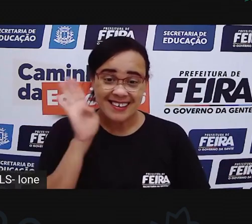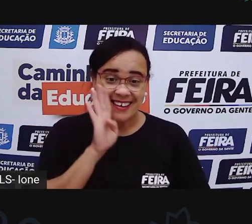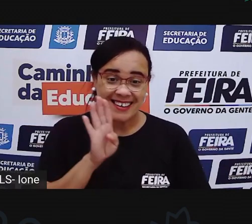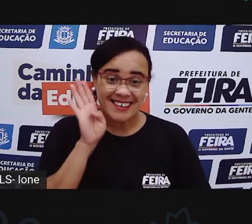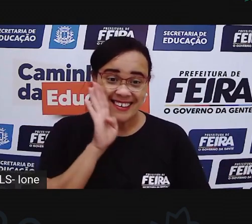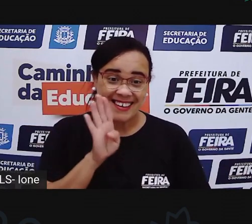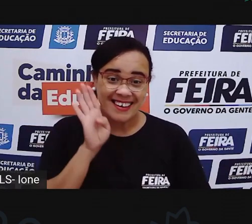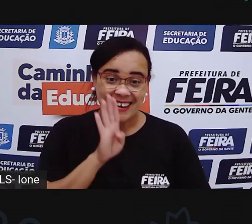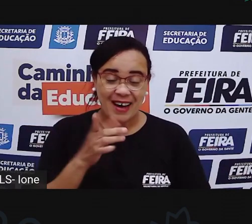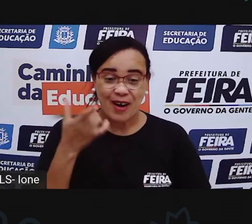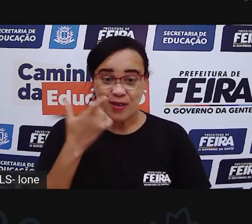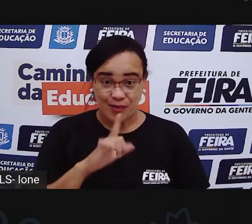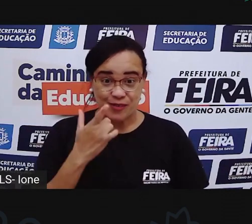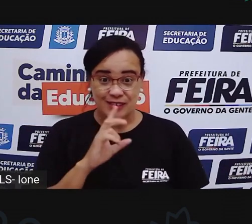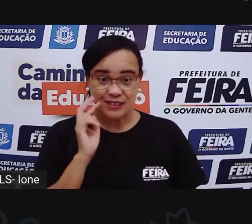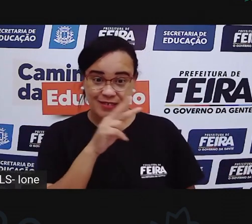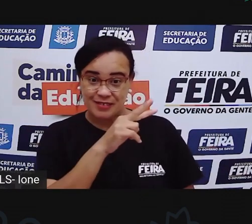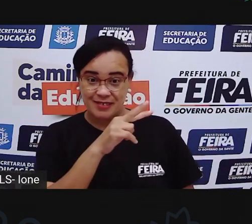Vocês conseguiram ver?